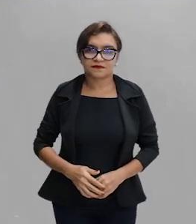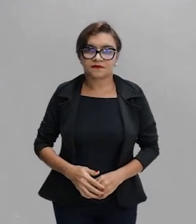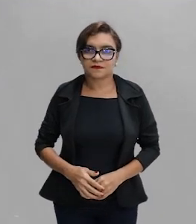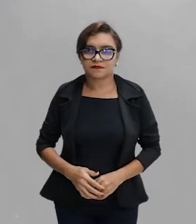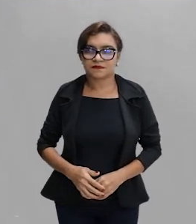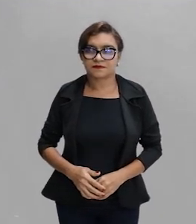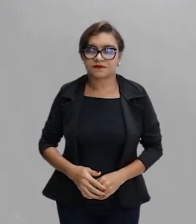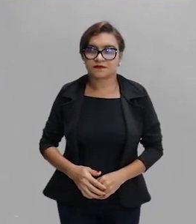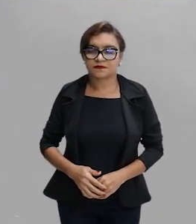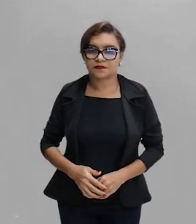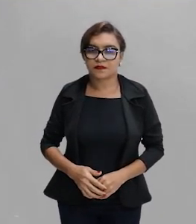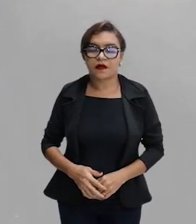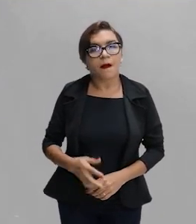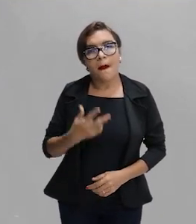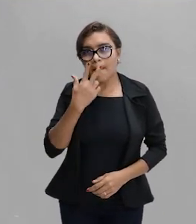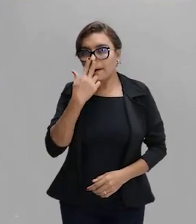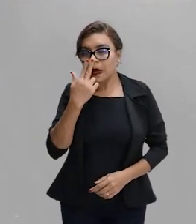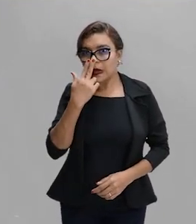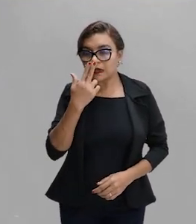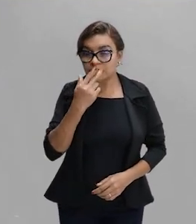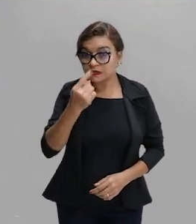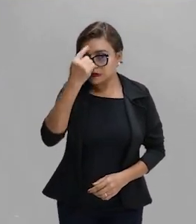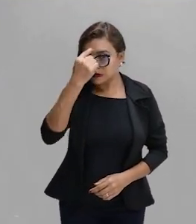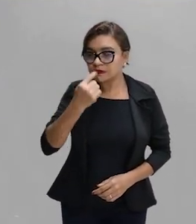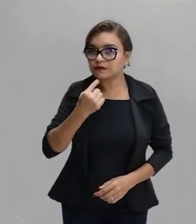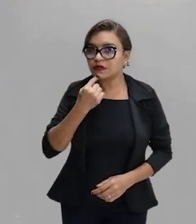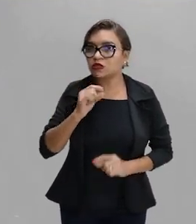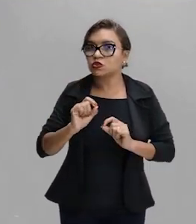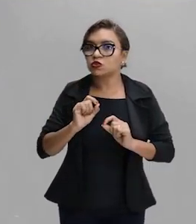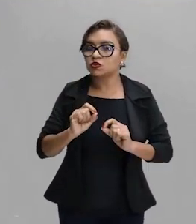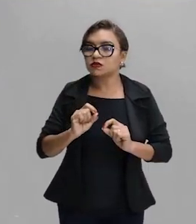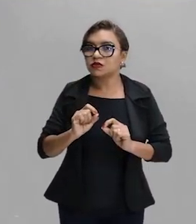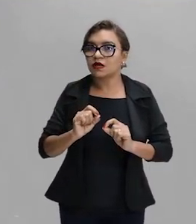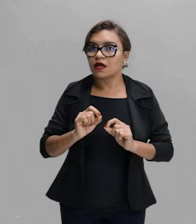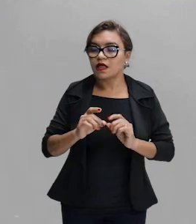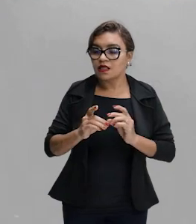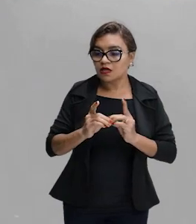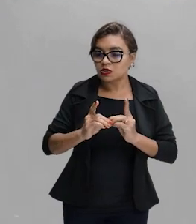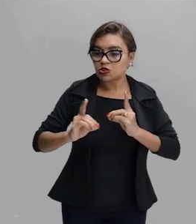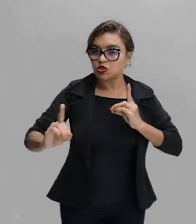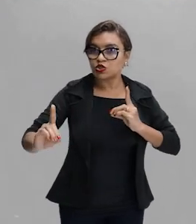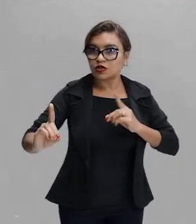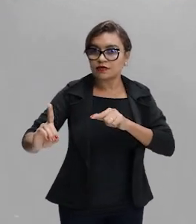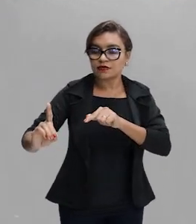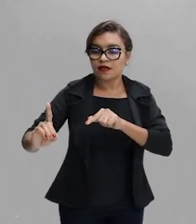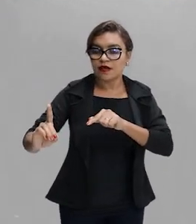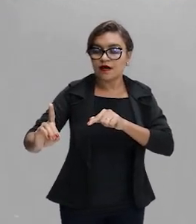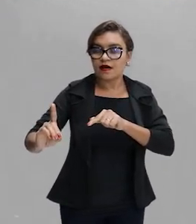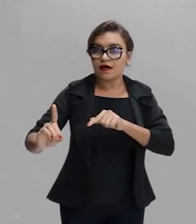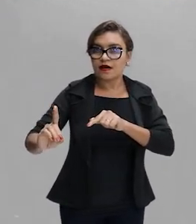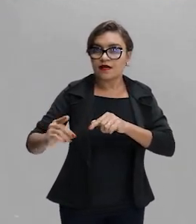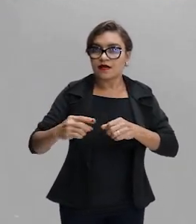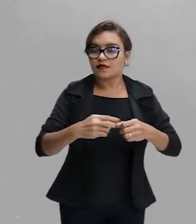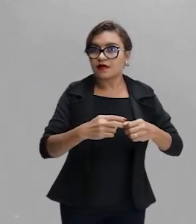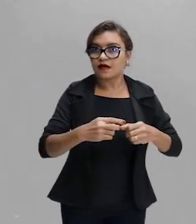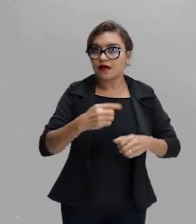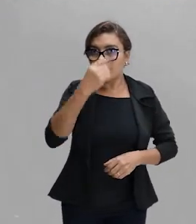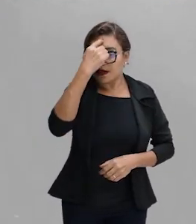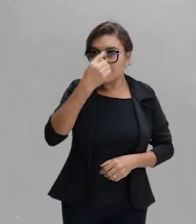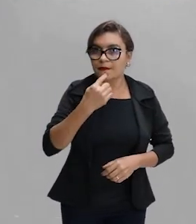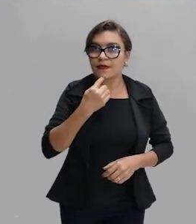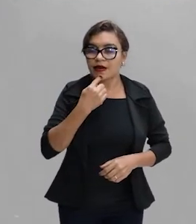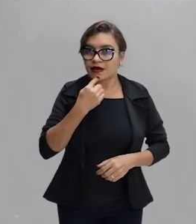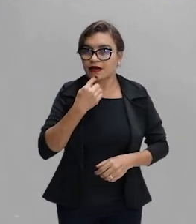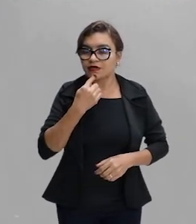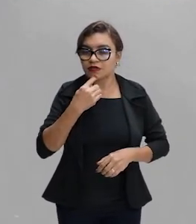que é a imagem a distância da imagem até a superfície sobre a distância do objeto